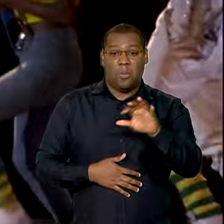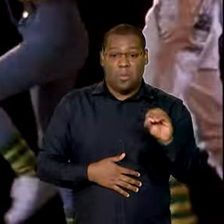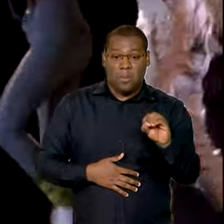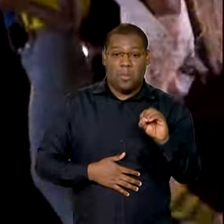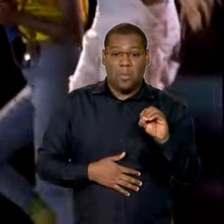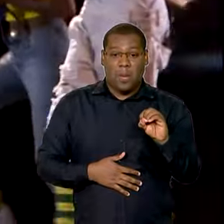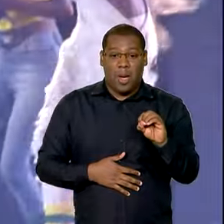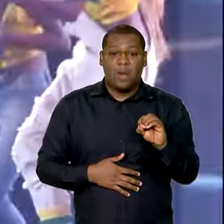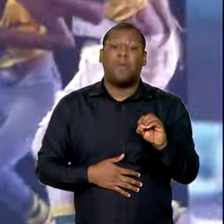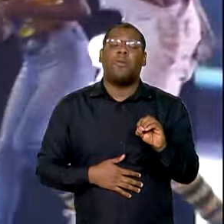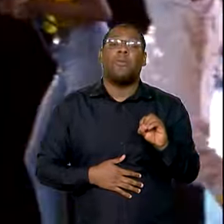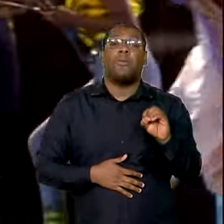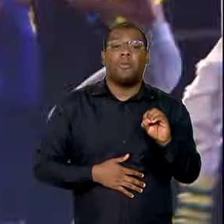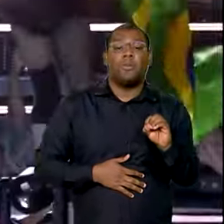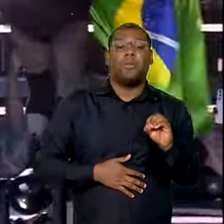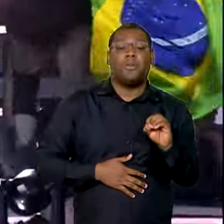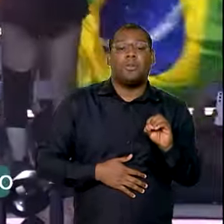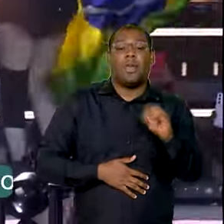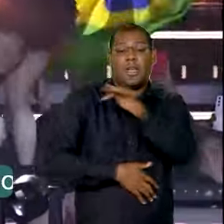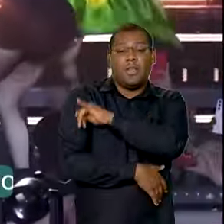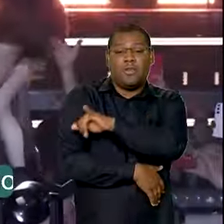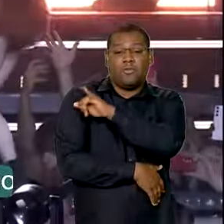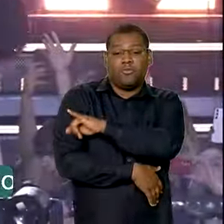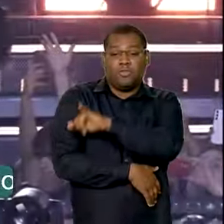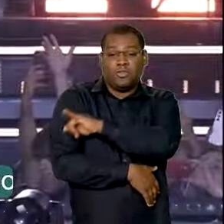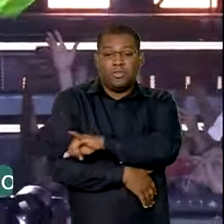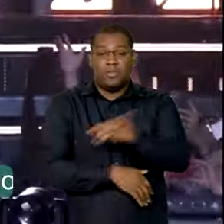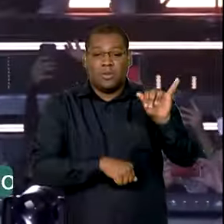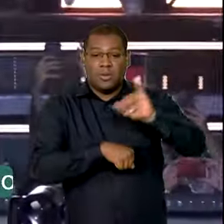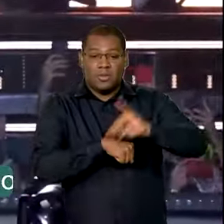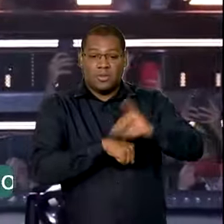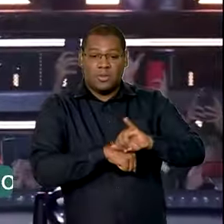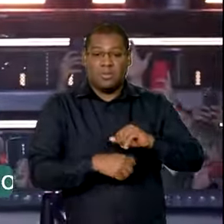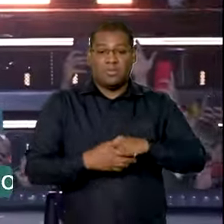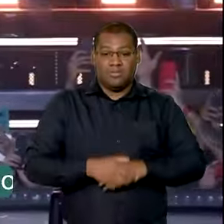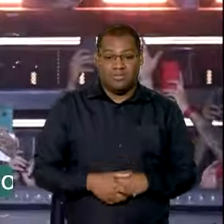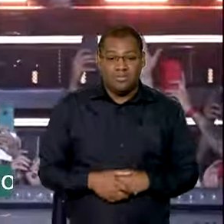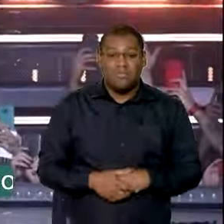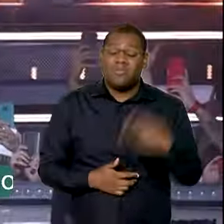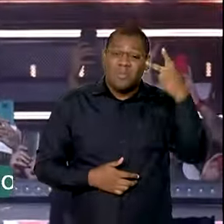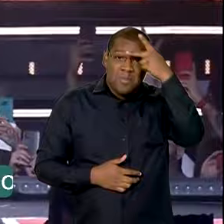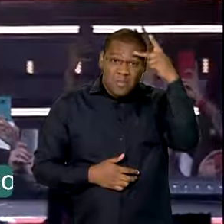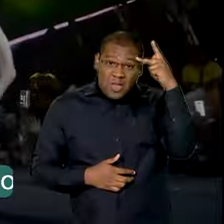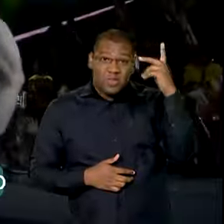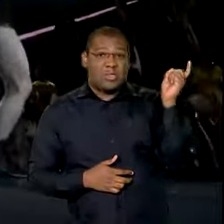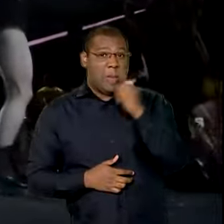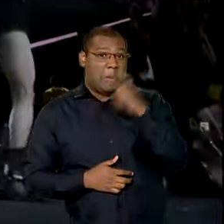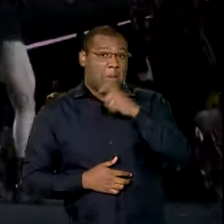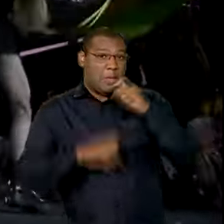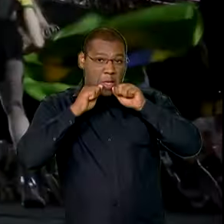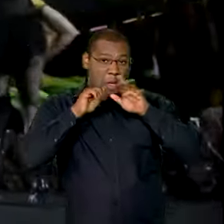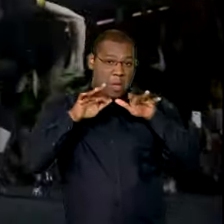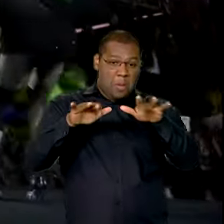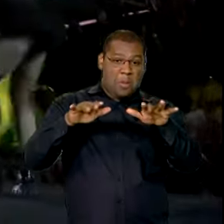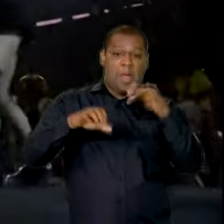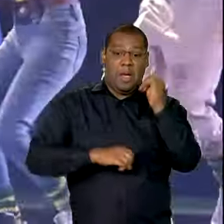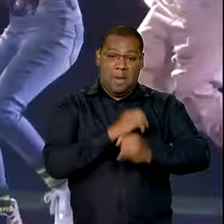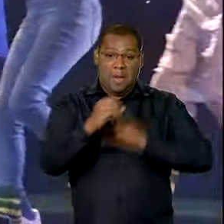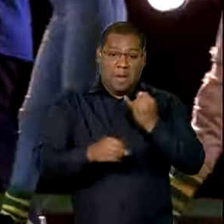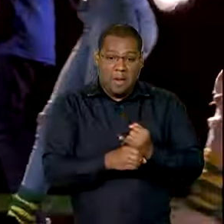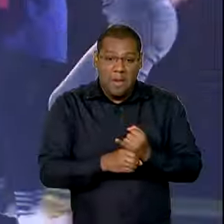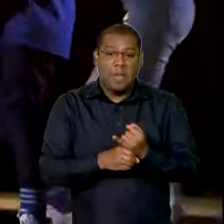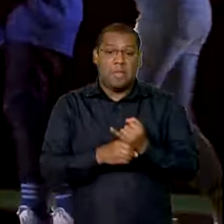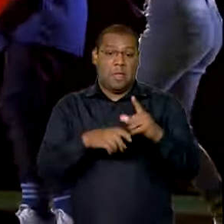Copacabana no Rio de Janeiro. No entanto, ao contrário do que é divulgado por páginas de fake news na